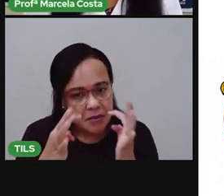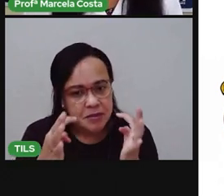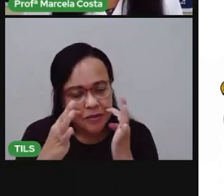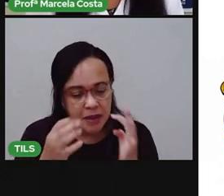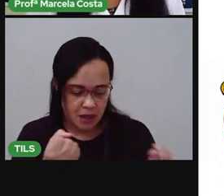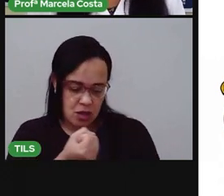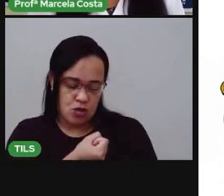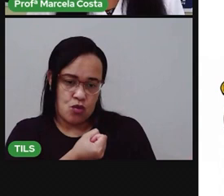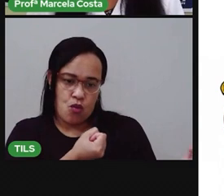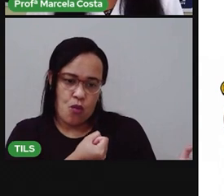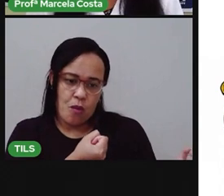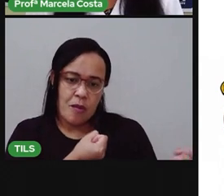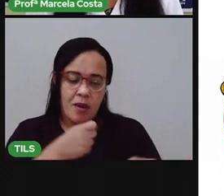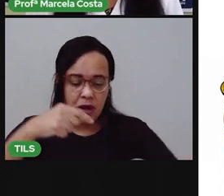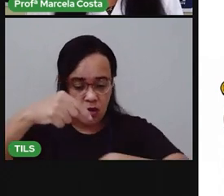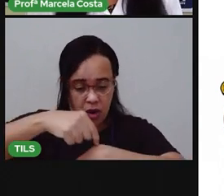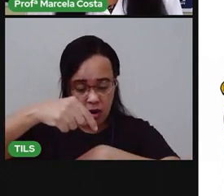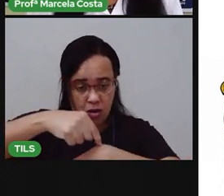Calendário,